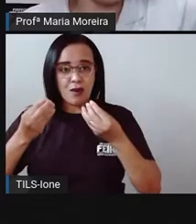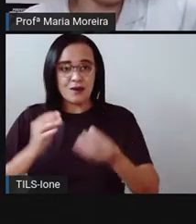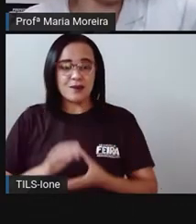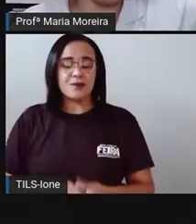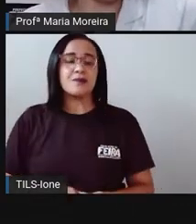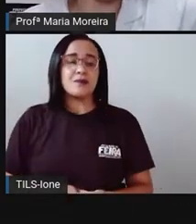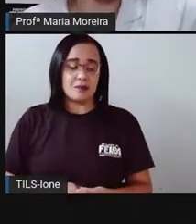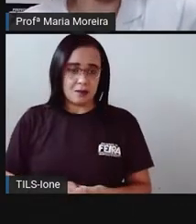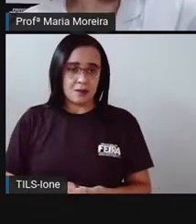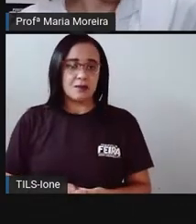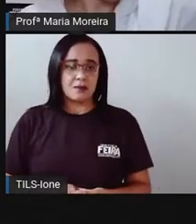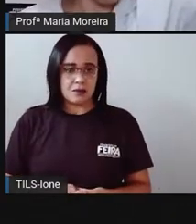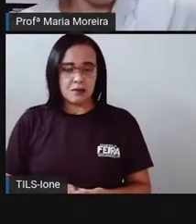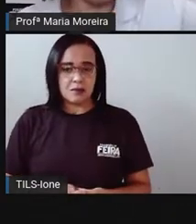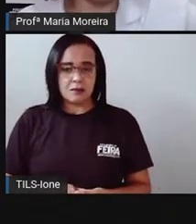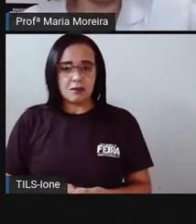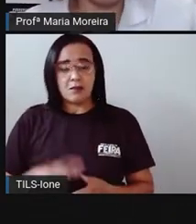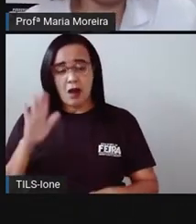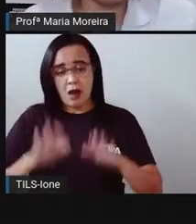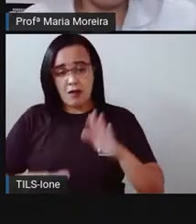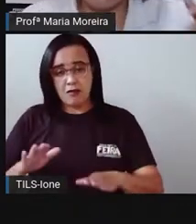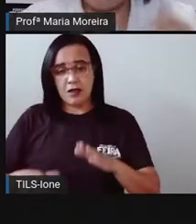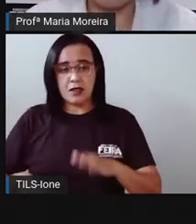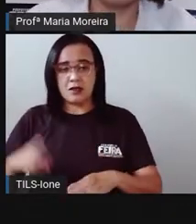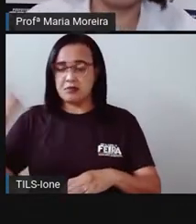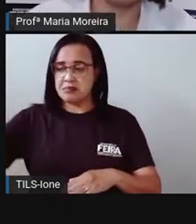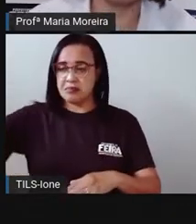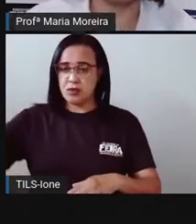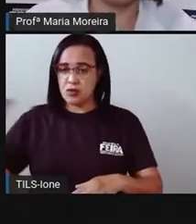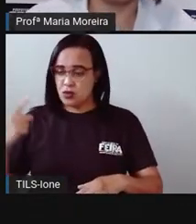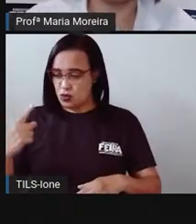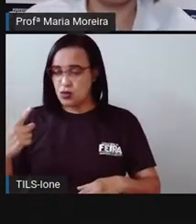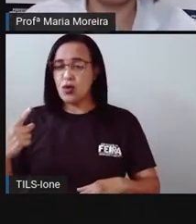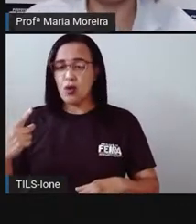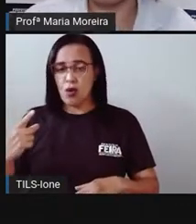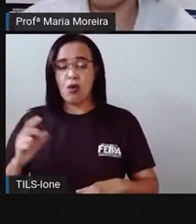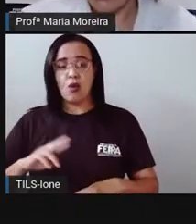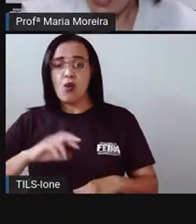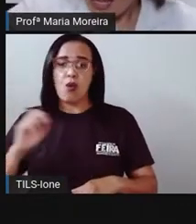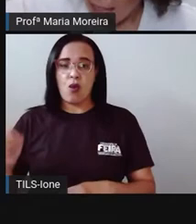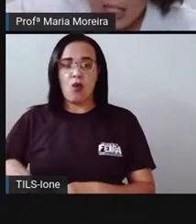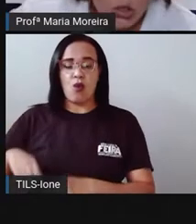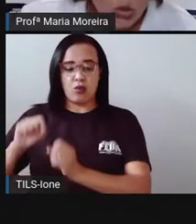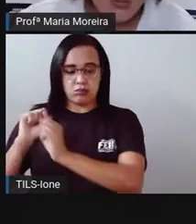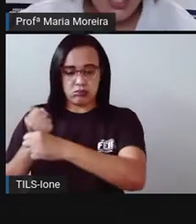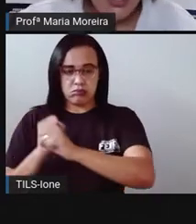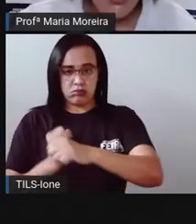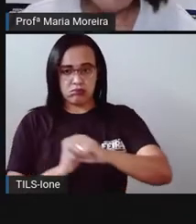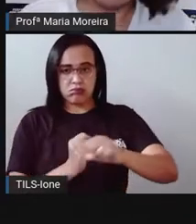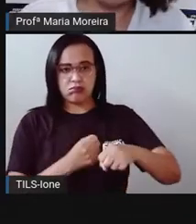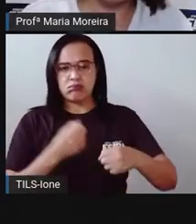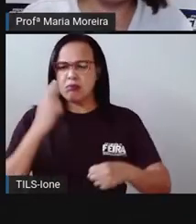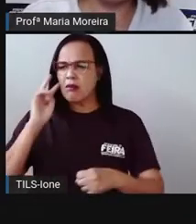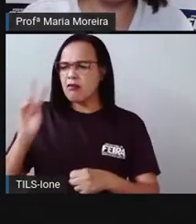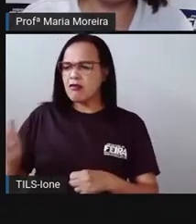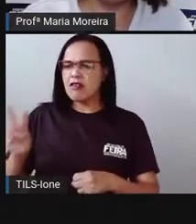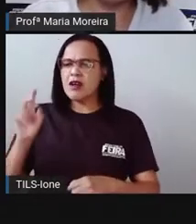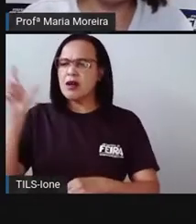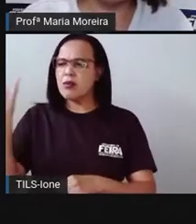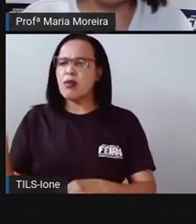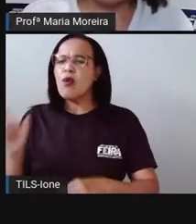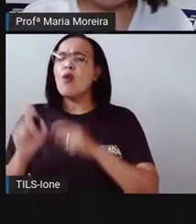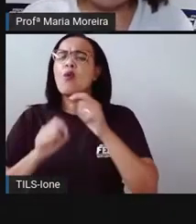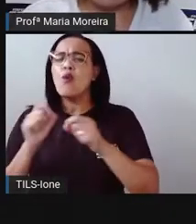chega no Quinta e Quintal aí, né? Coloca um cabo de vassoura, põe um cabo de vassoura lá, a vai observar que a sombra, ela muda.